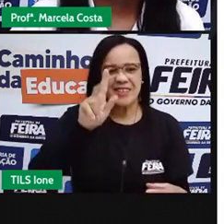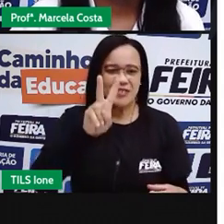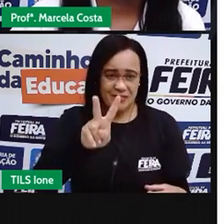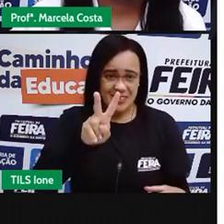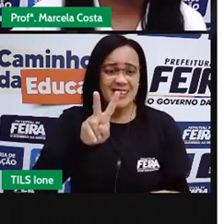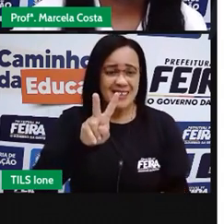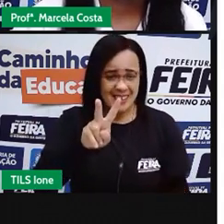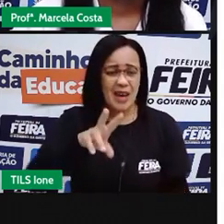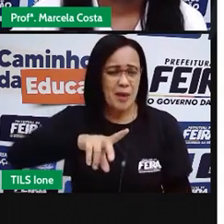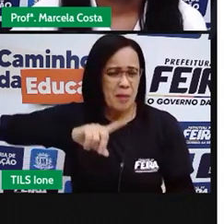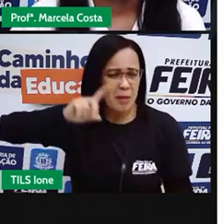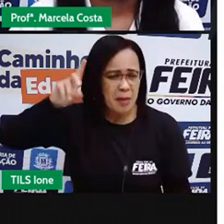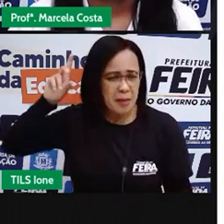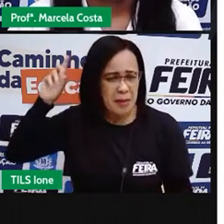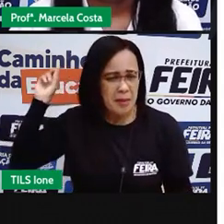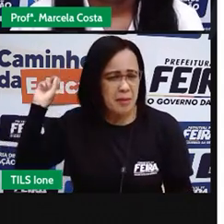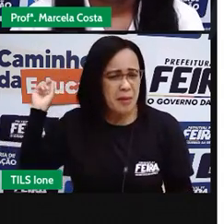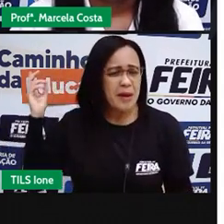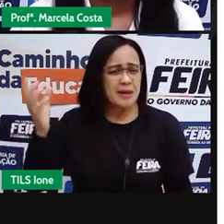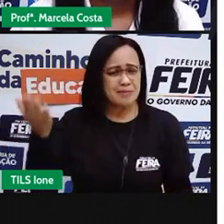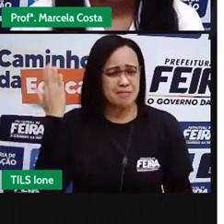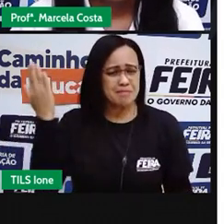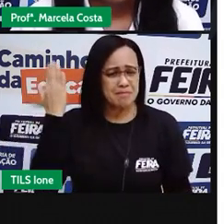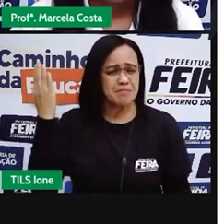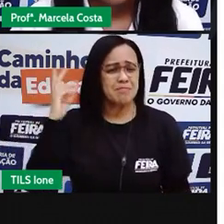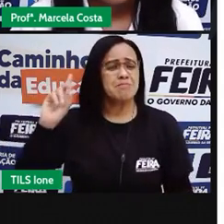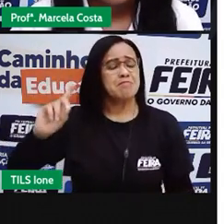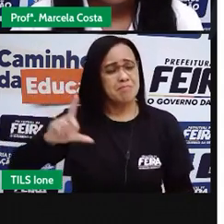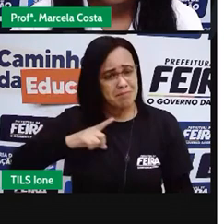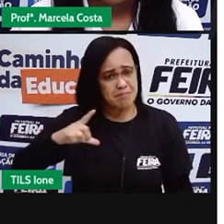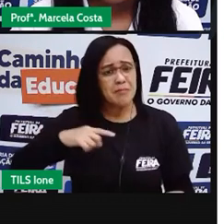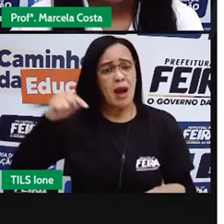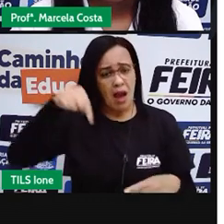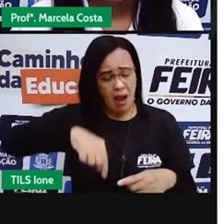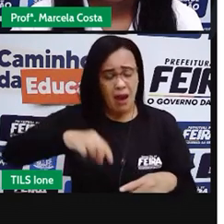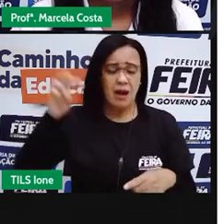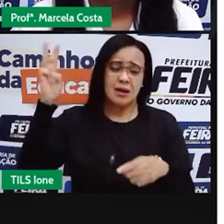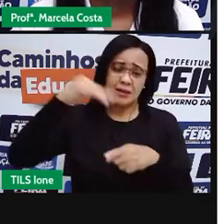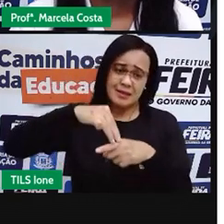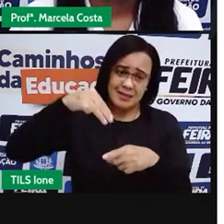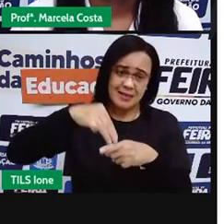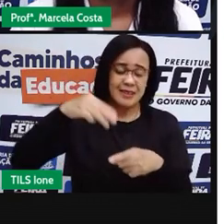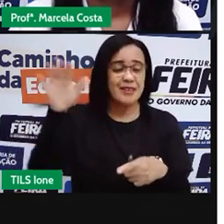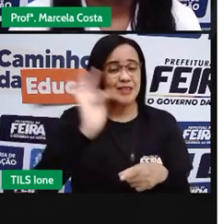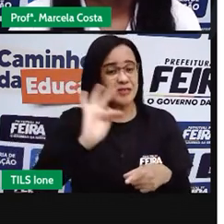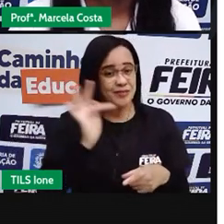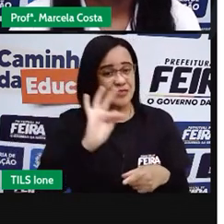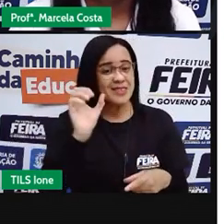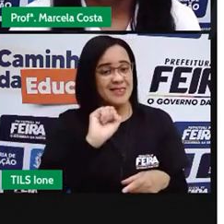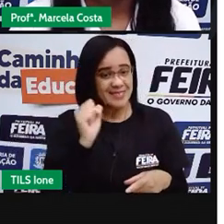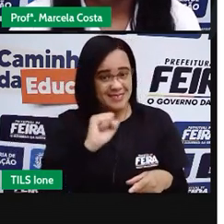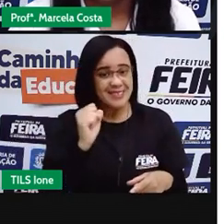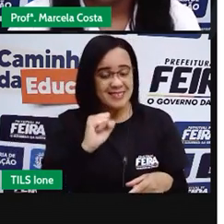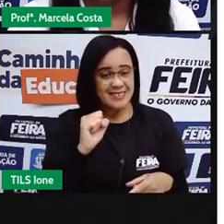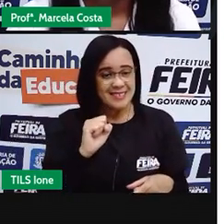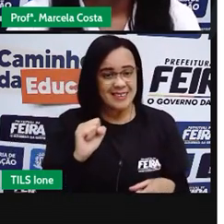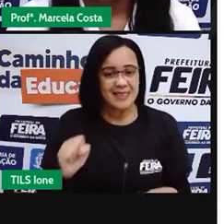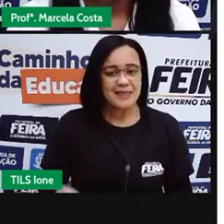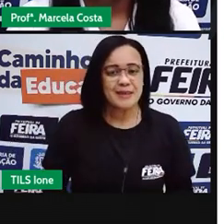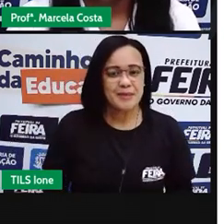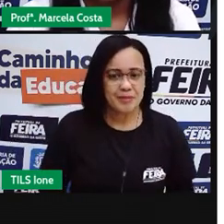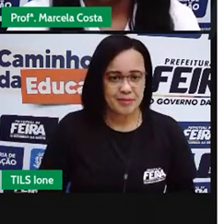mais antigas aqui do município de Feira de São Paulo. E ela fica aqui,